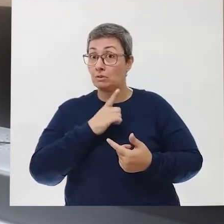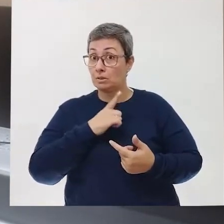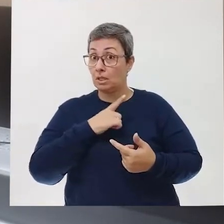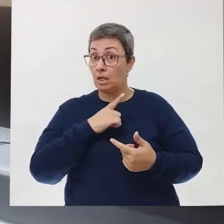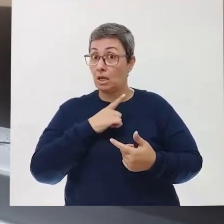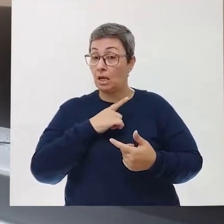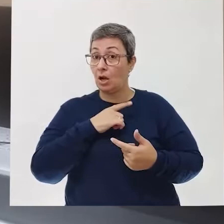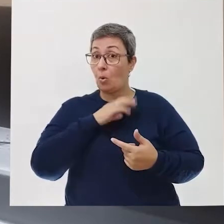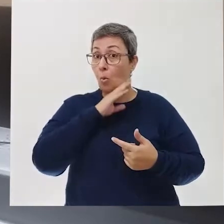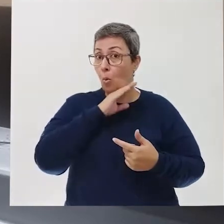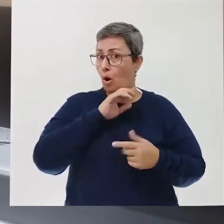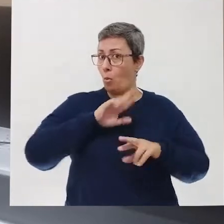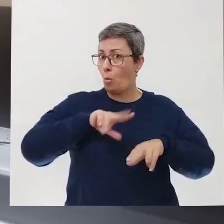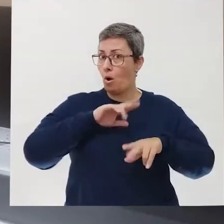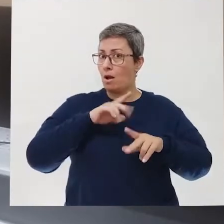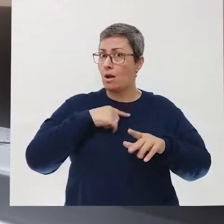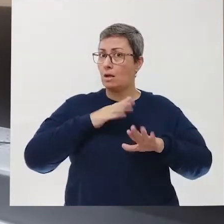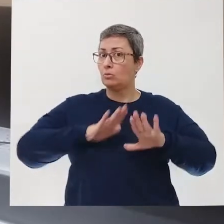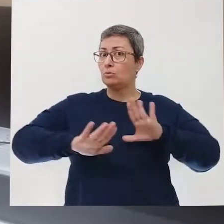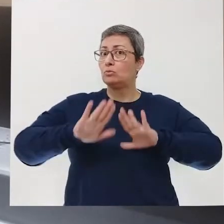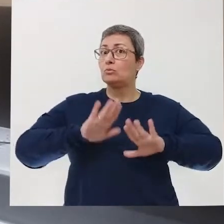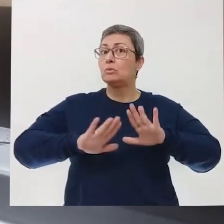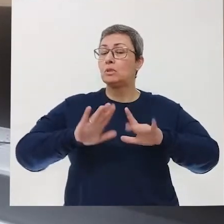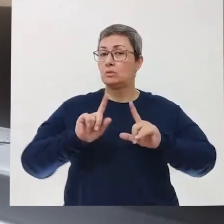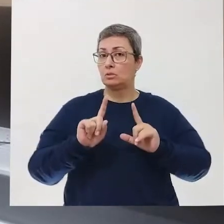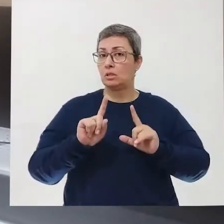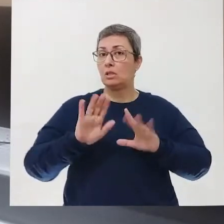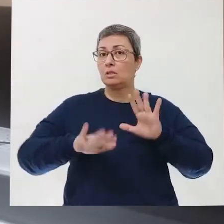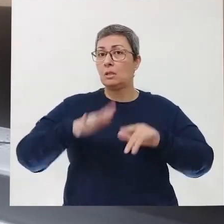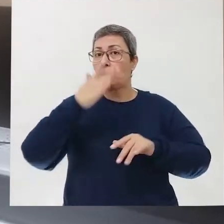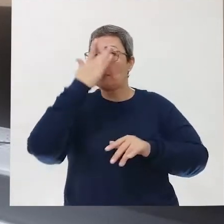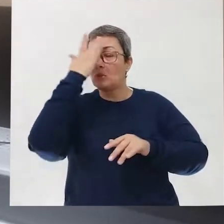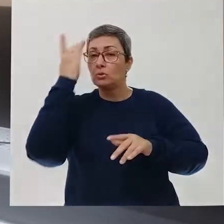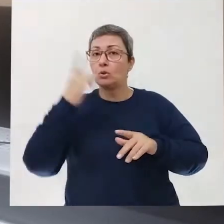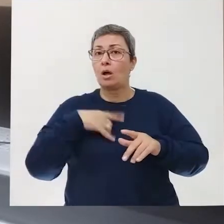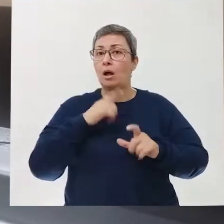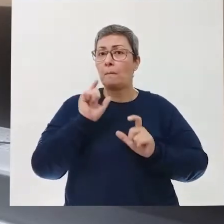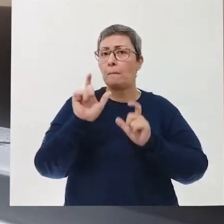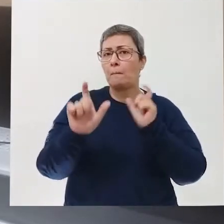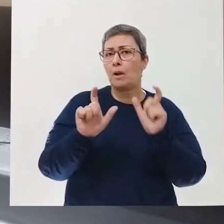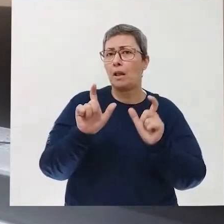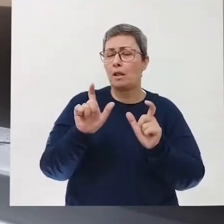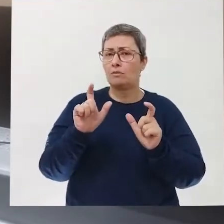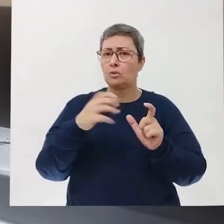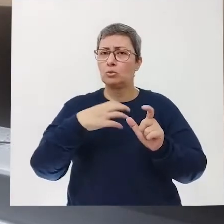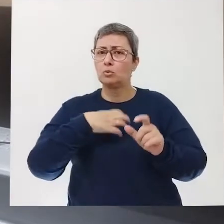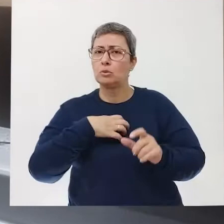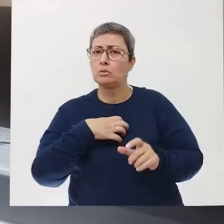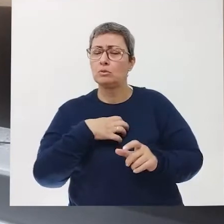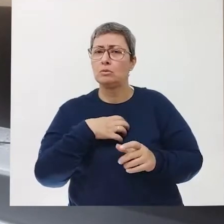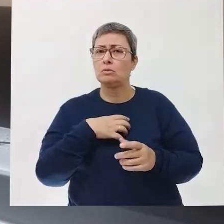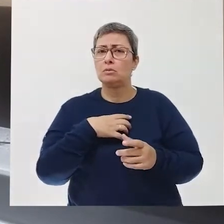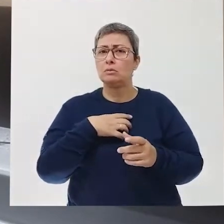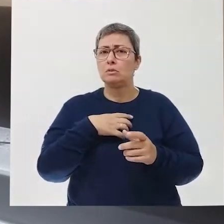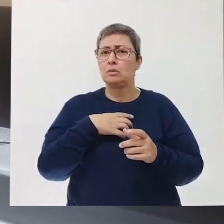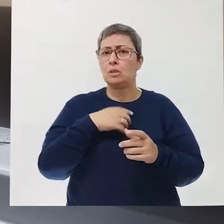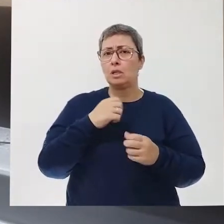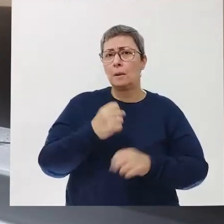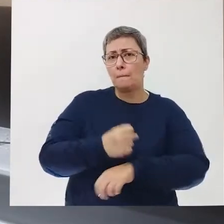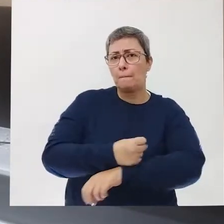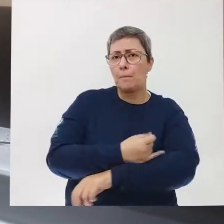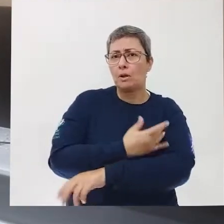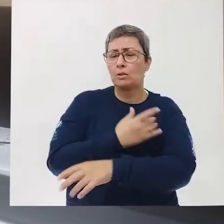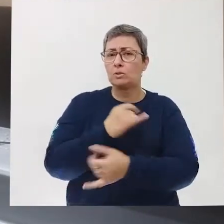assim, mas esteja prudente, né? Embora muitas pessoas utilizem as palavras sentimento e